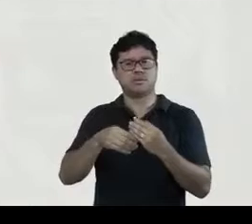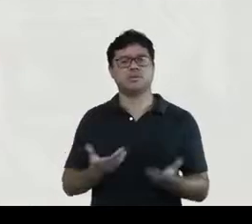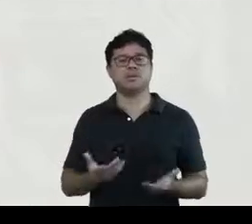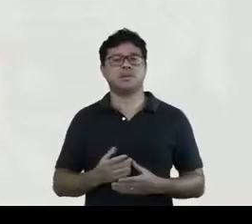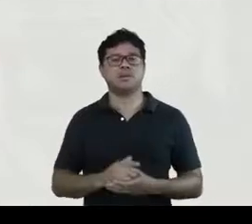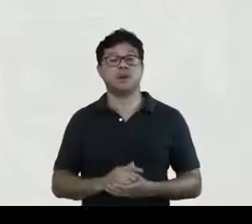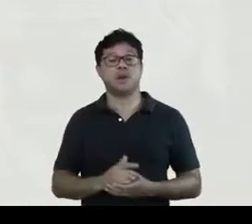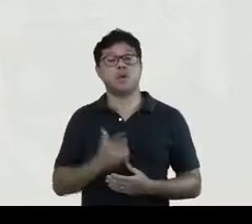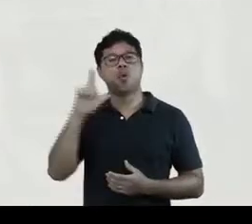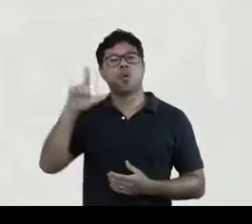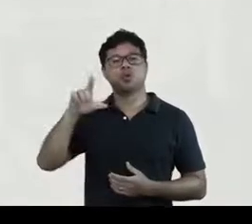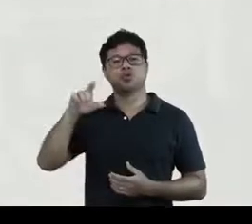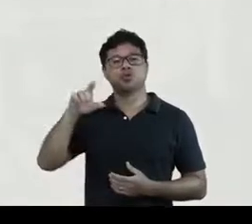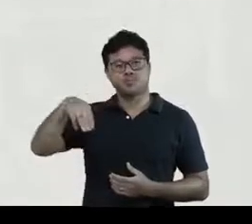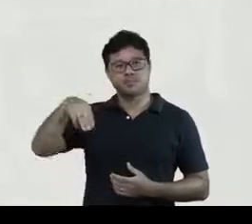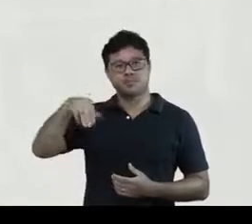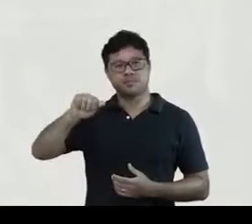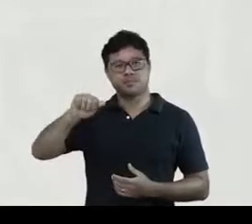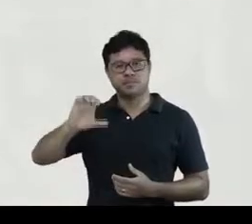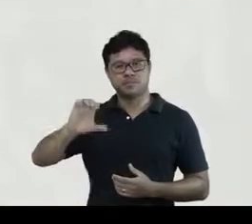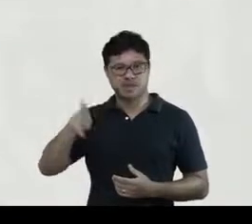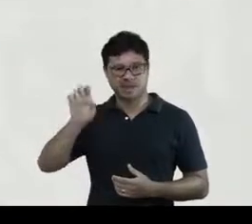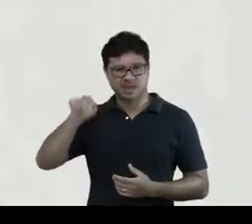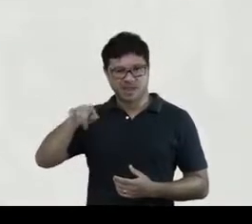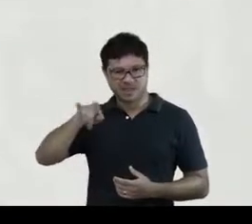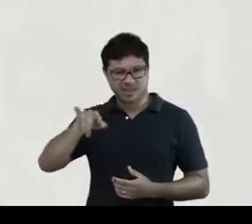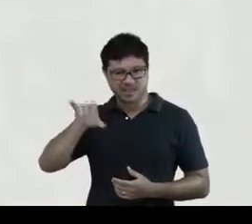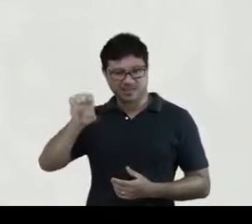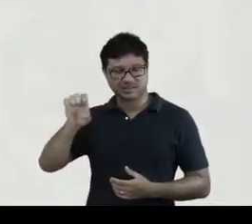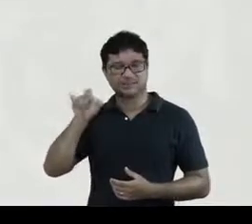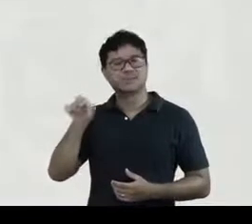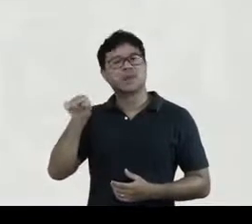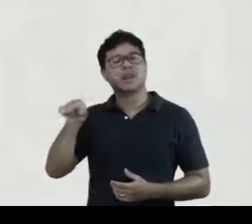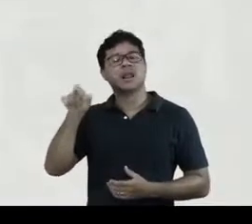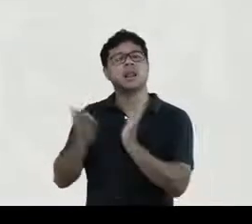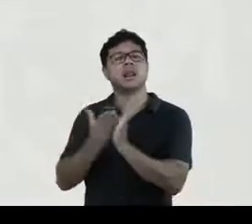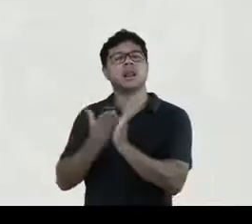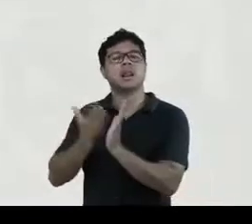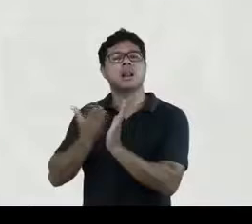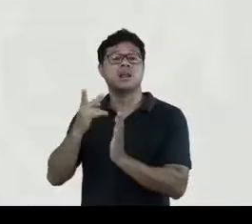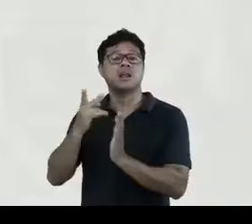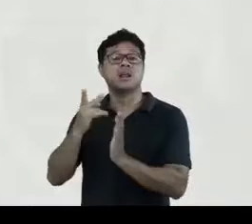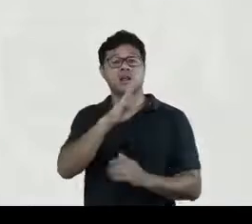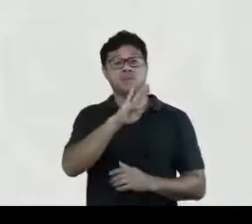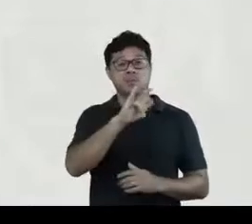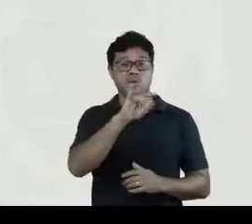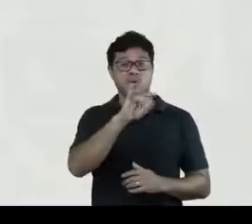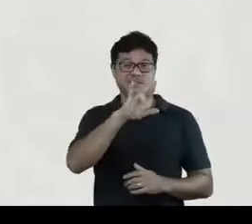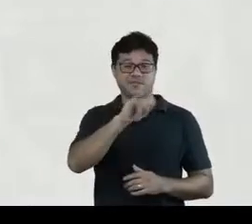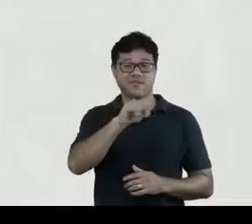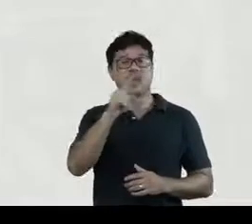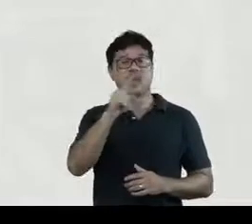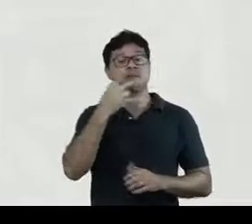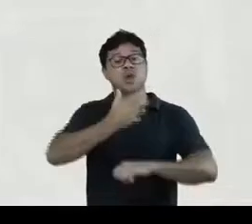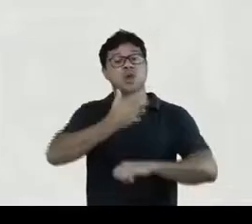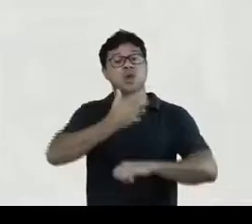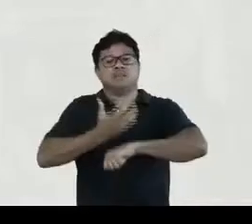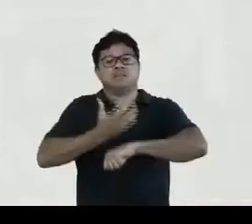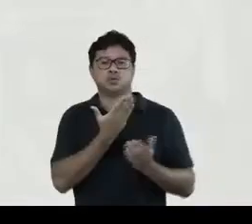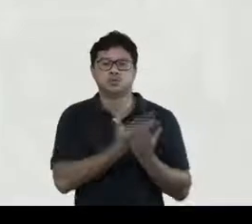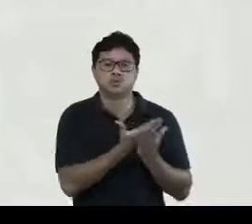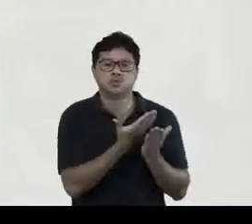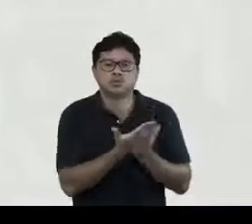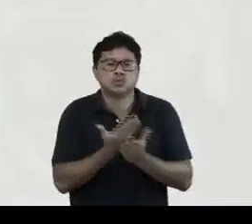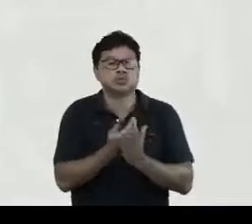Mackenzie, no livro Bibliography and Sociology of Texts, em que ele diz que a bibliografia é a disciplina que